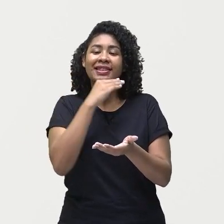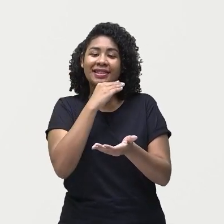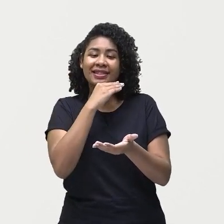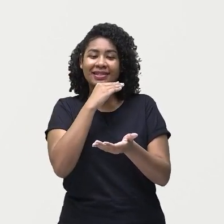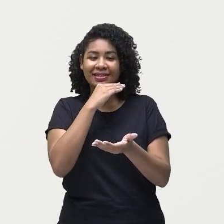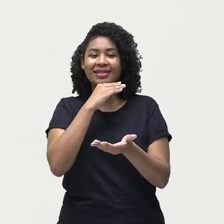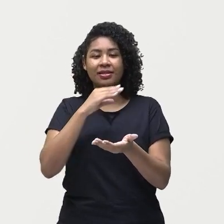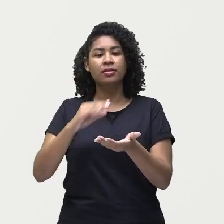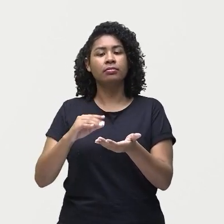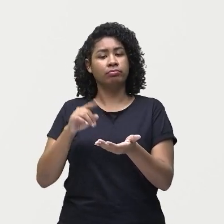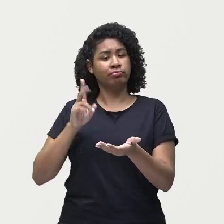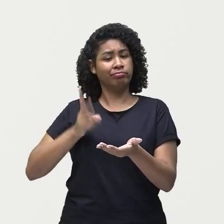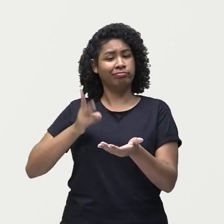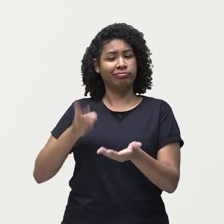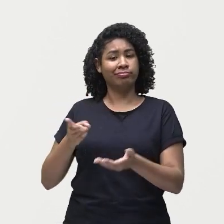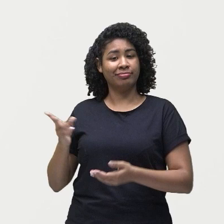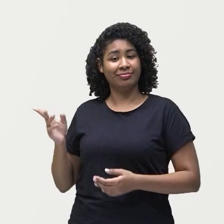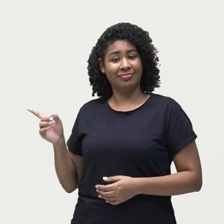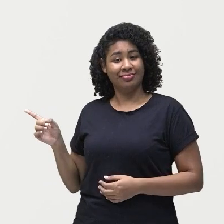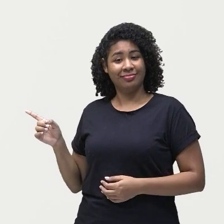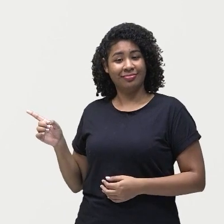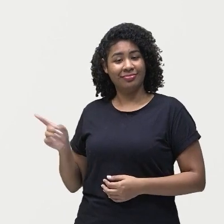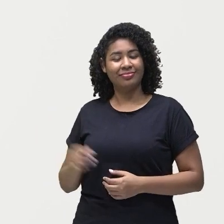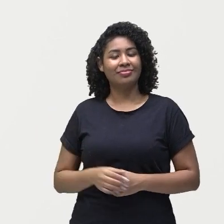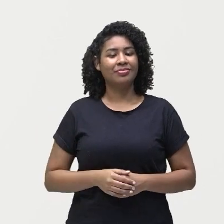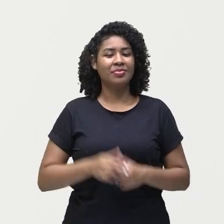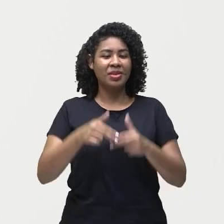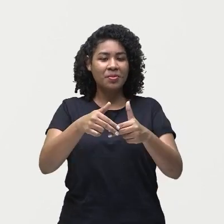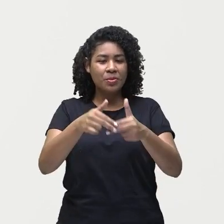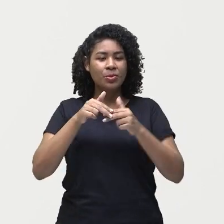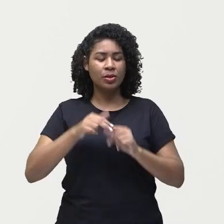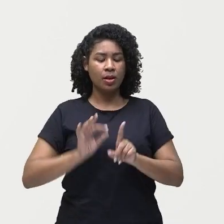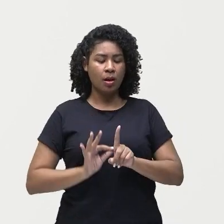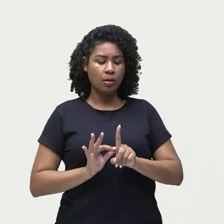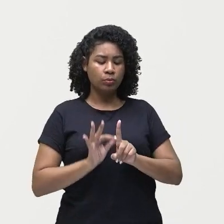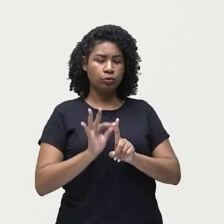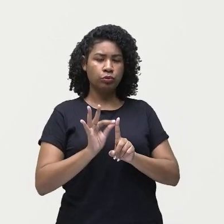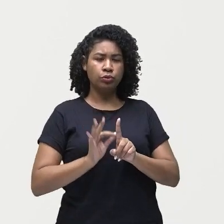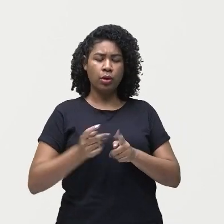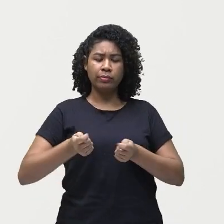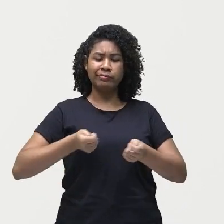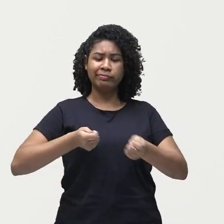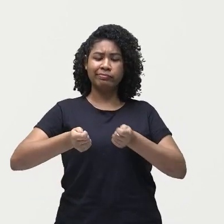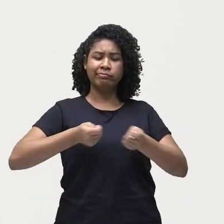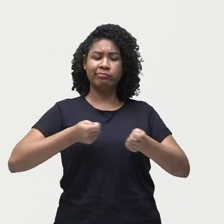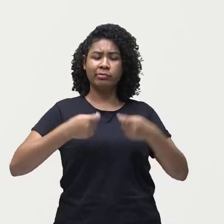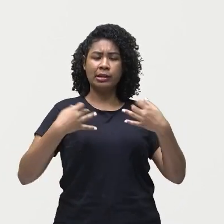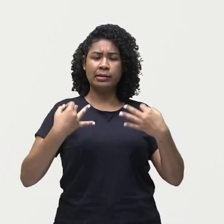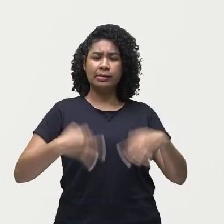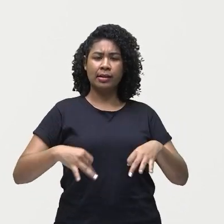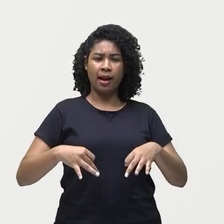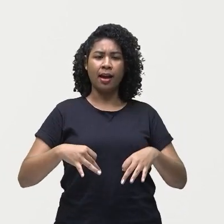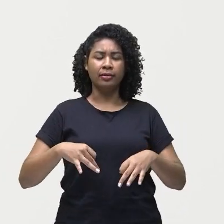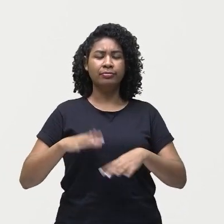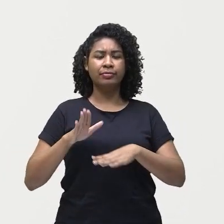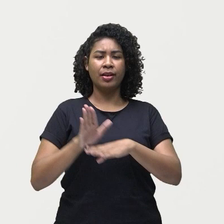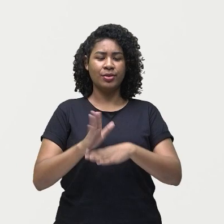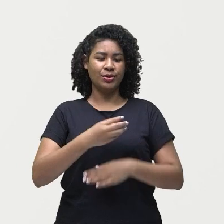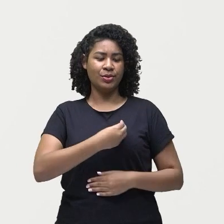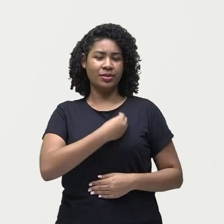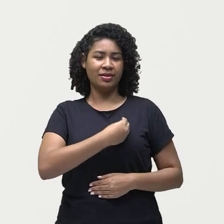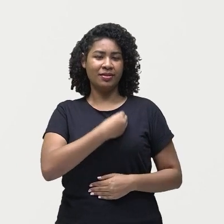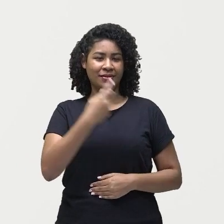a Terra e mantém aí a nossa temperatura adequada. Os gases do efeito